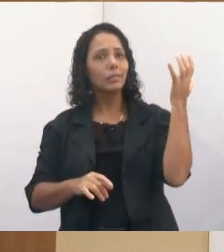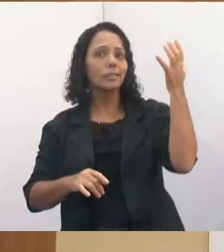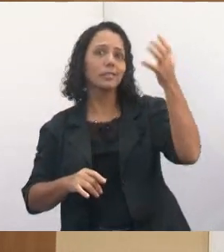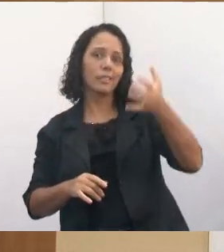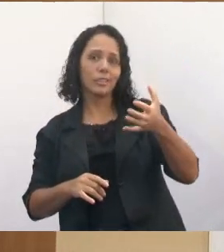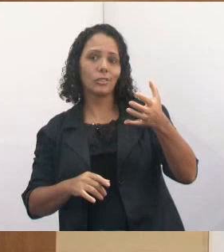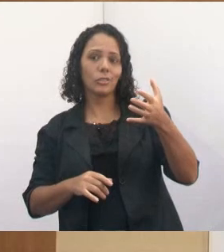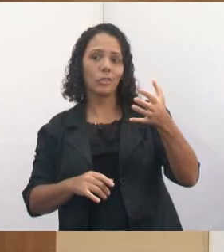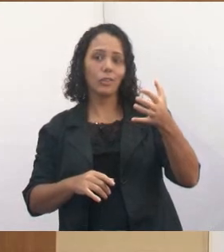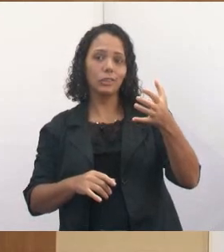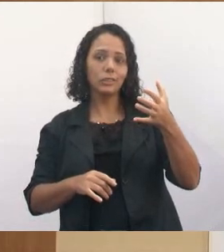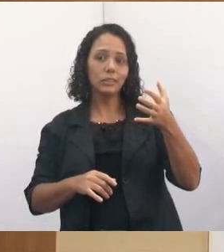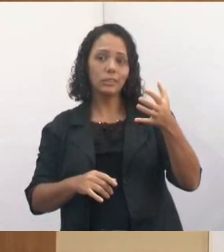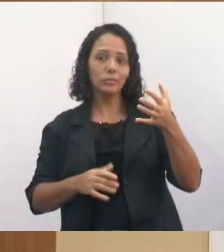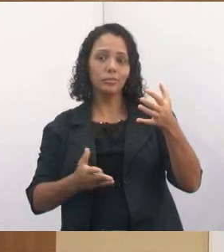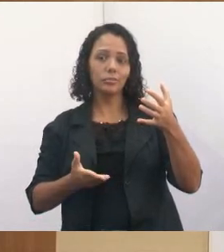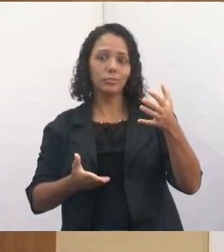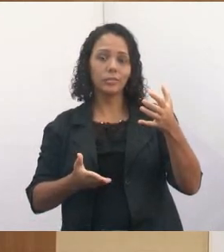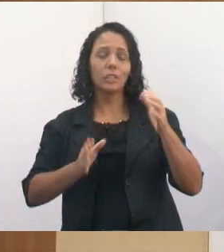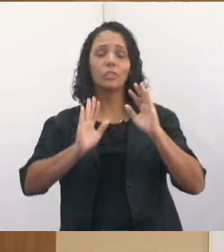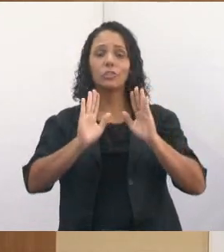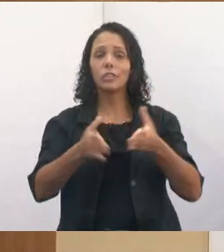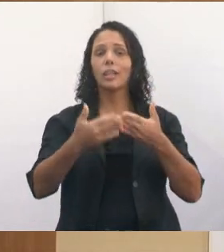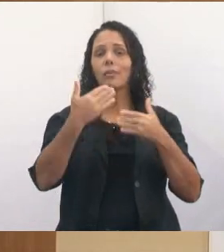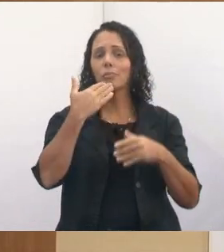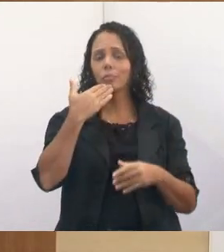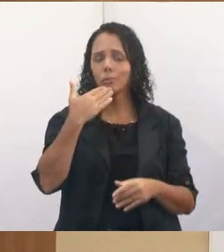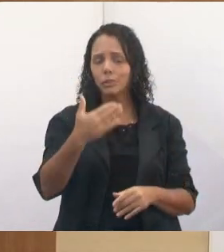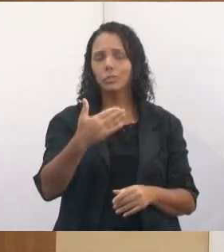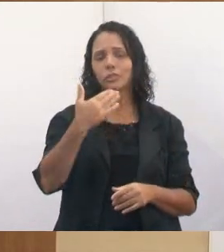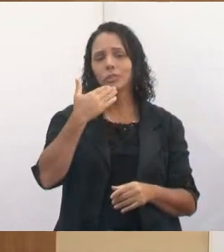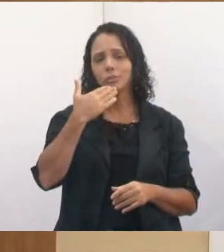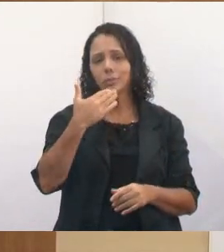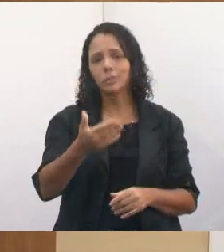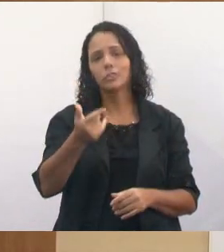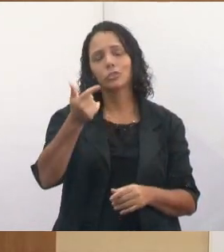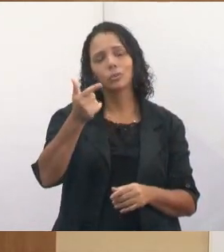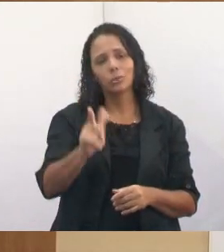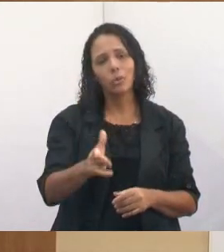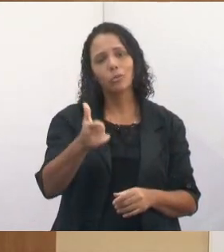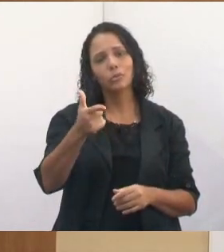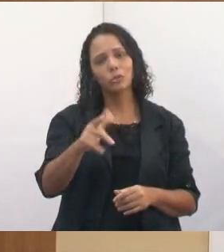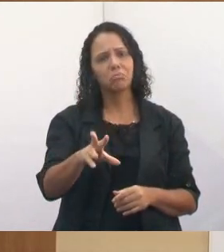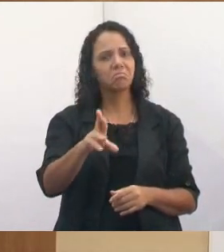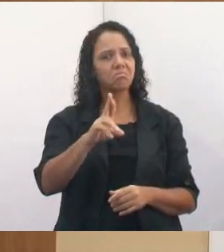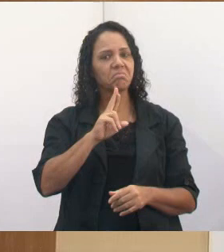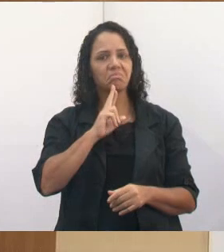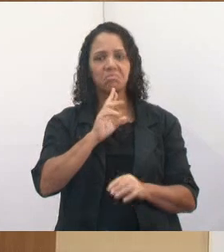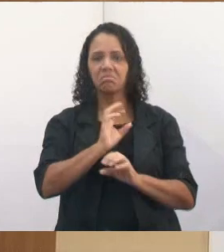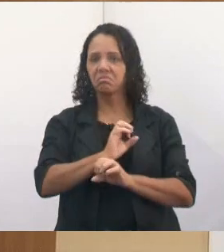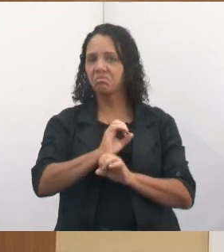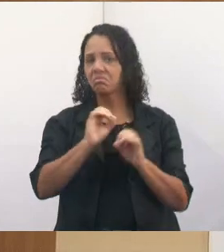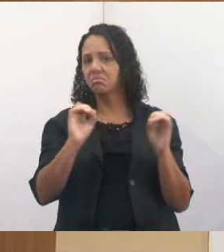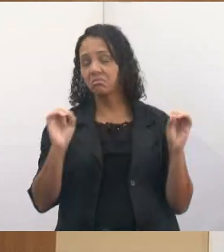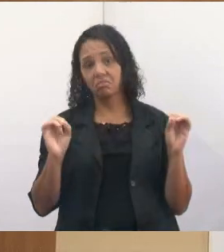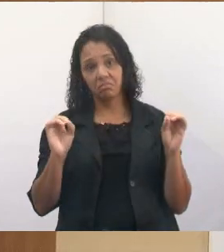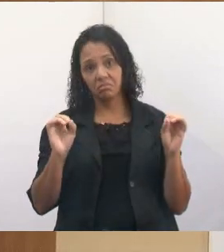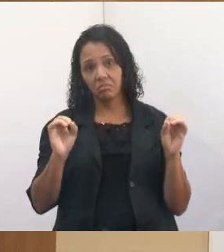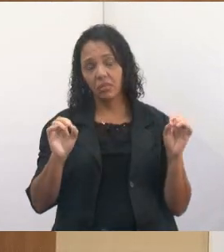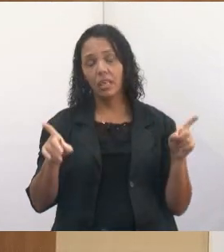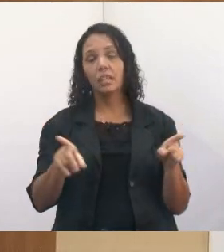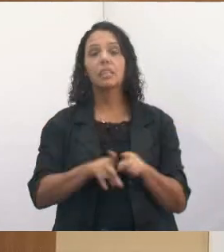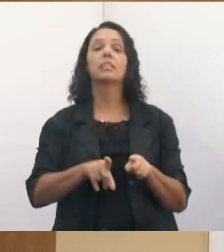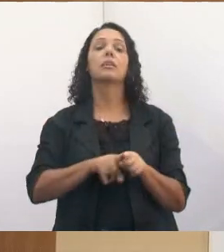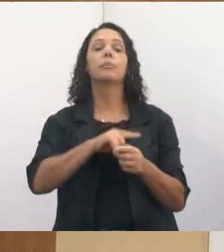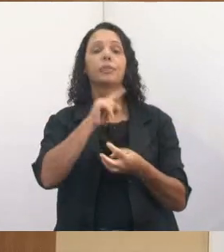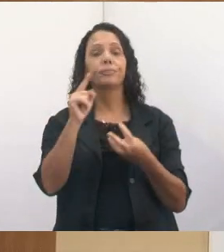caule dela está assim, olha, no meio da rua. Já pedi, pedi, repedi, pedi, repedi e nada, até agora também. E também,